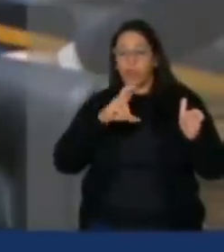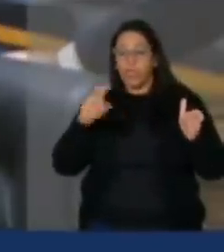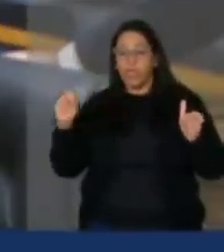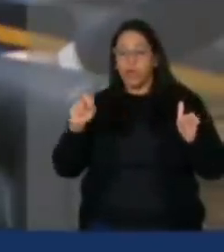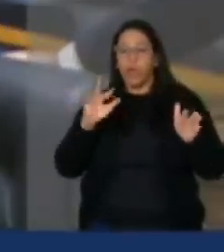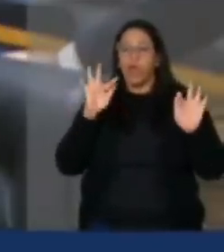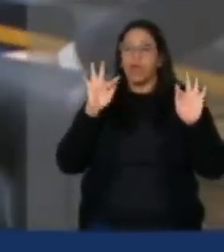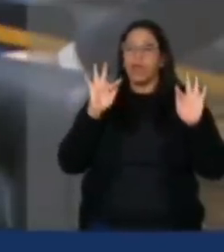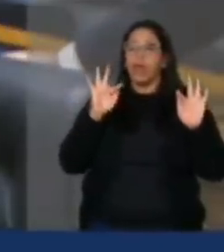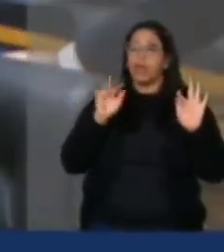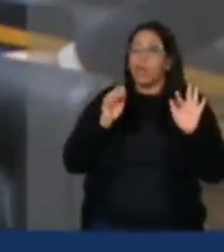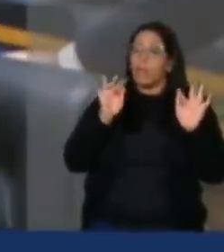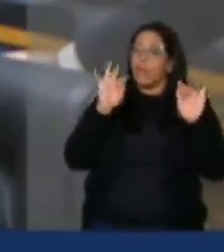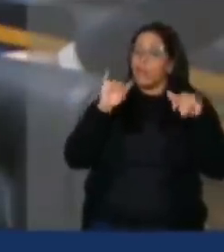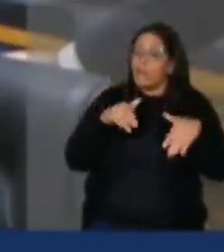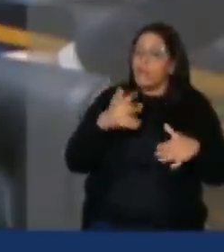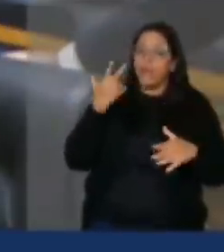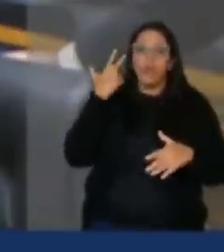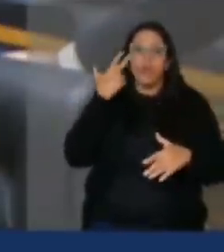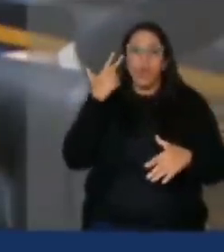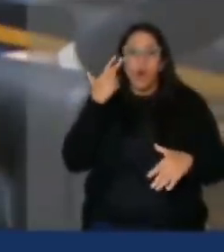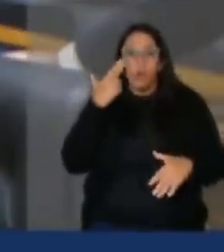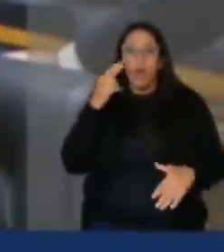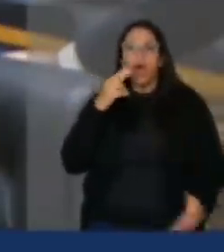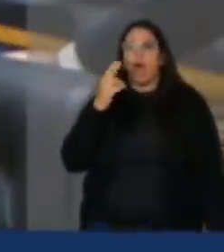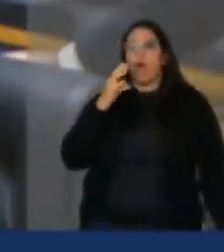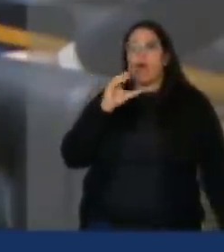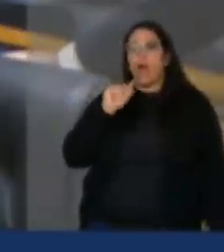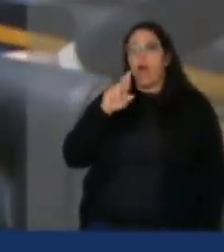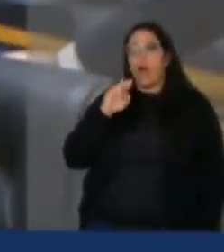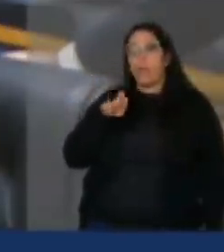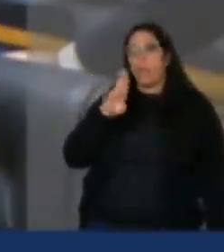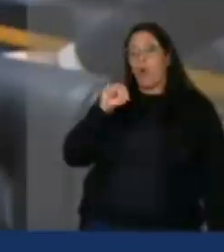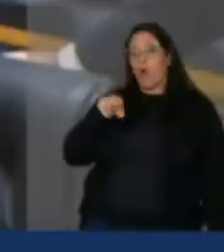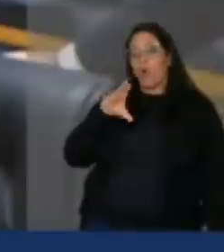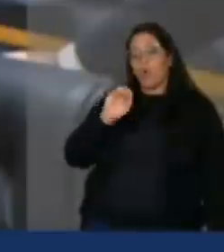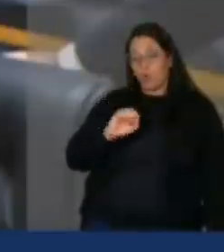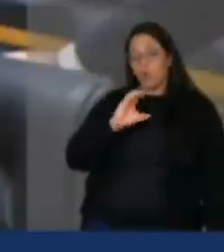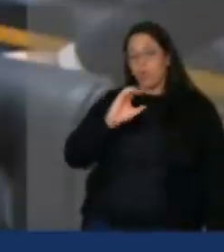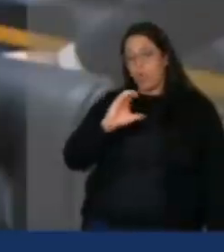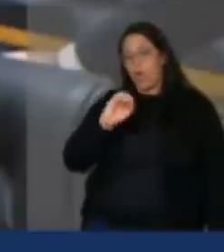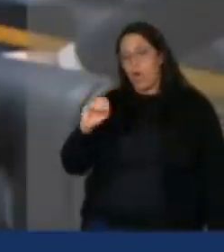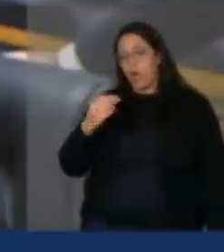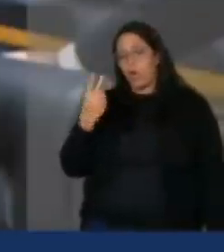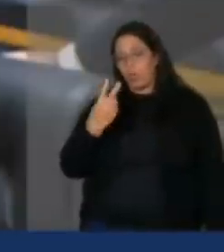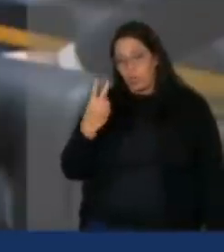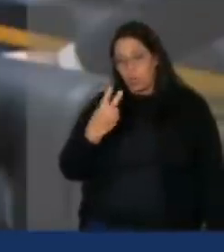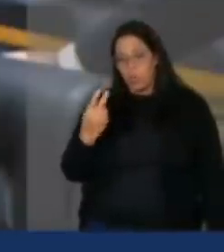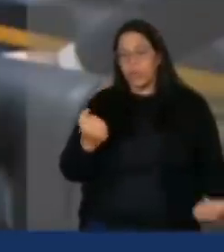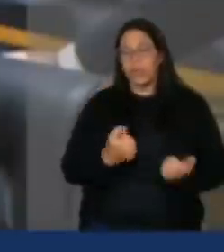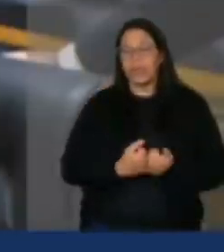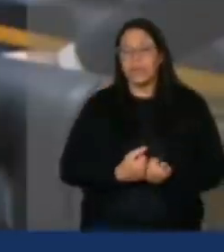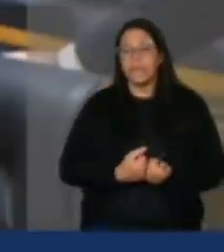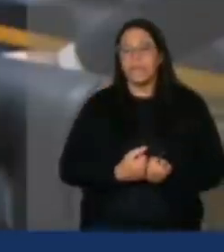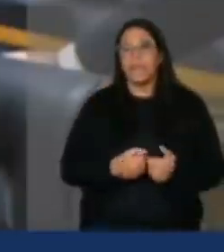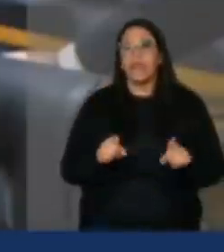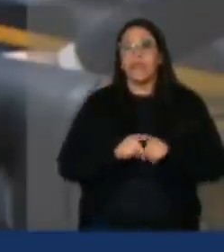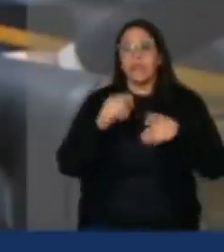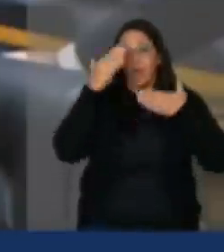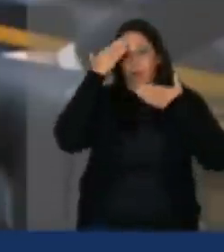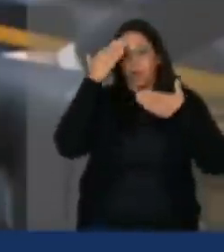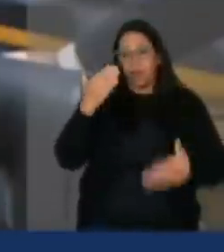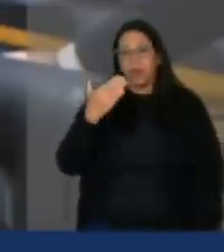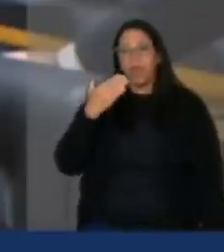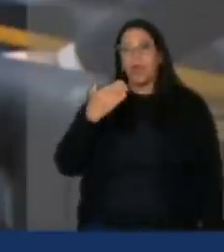os líderes. Agradeço, mais uma vez, o deputado Evair, que, inclusive, vai ler o voto na segunda-feira aqui em plenário. E agradeço a senhora também pela